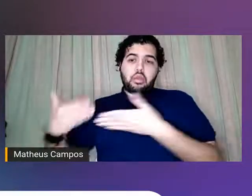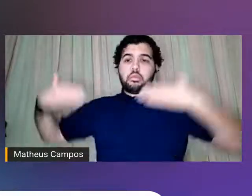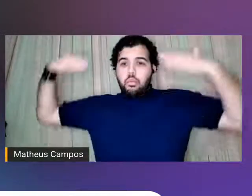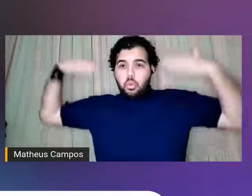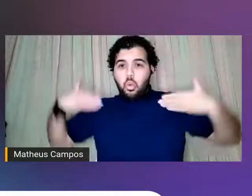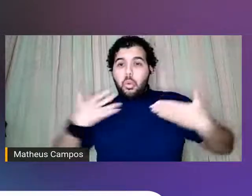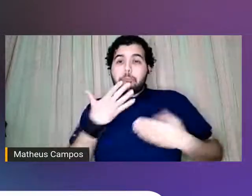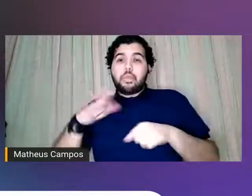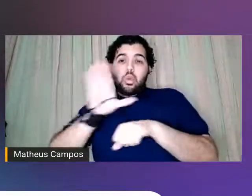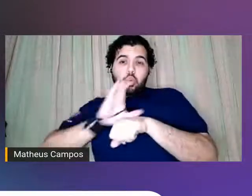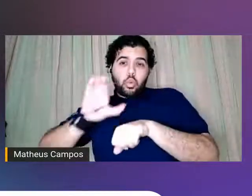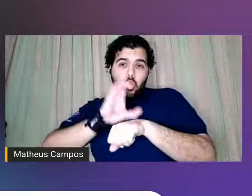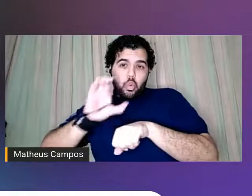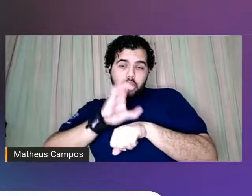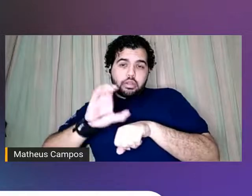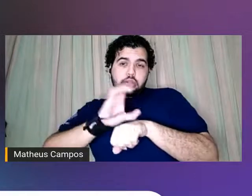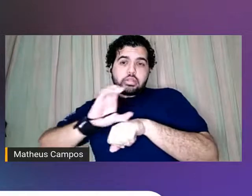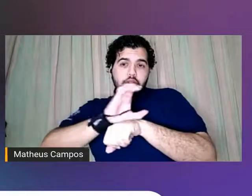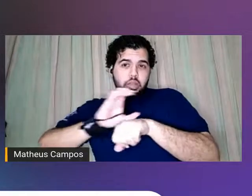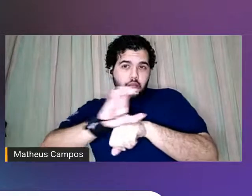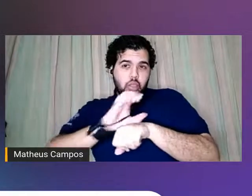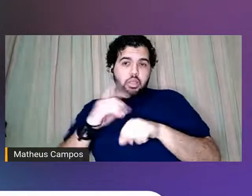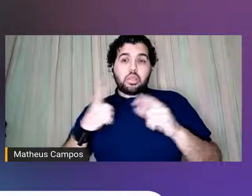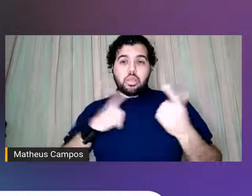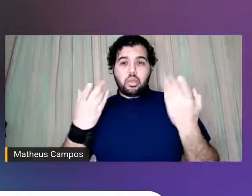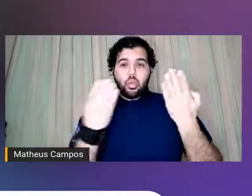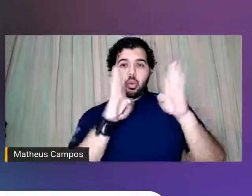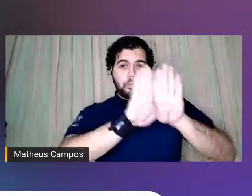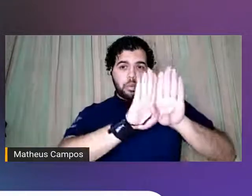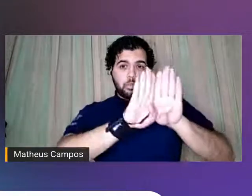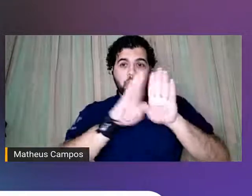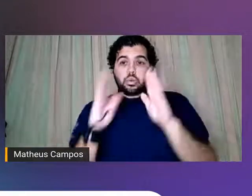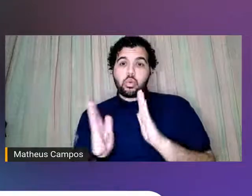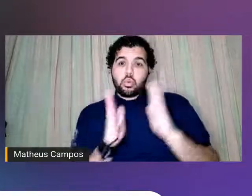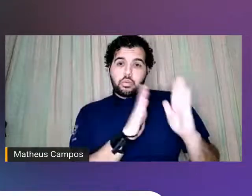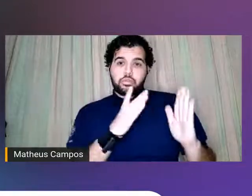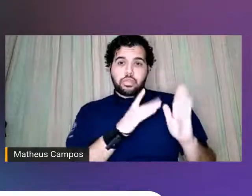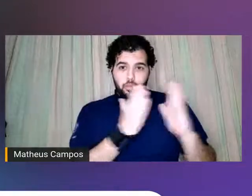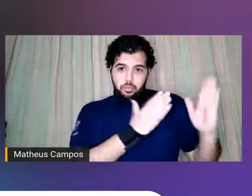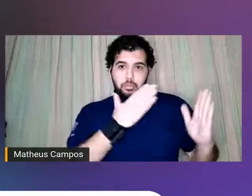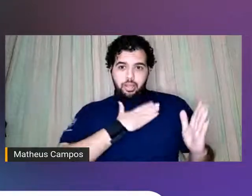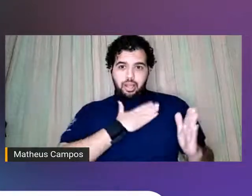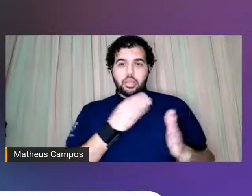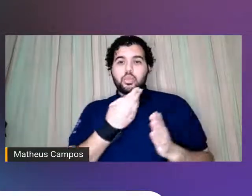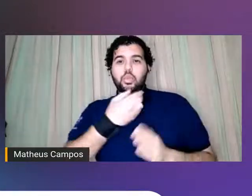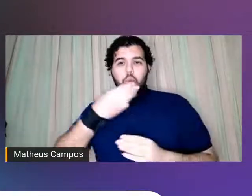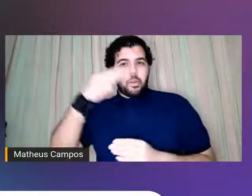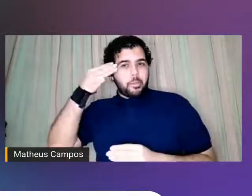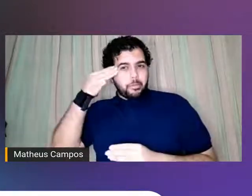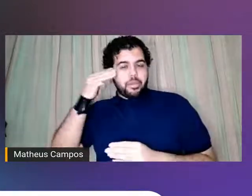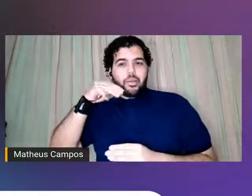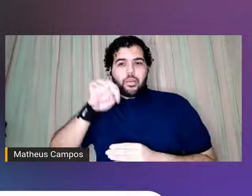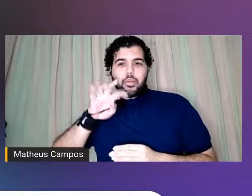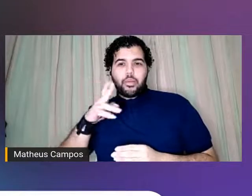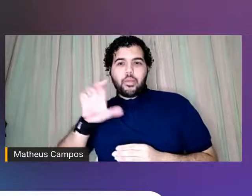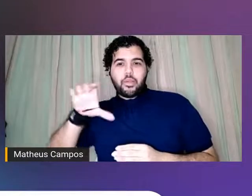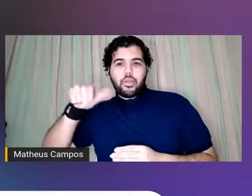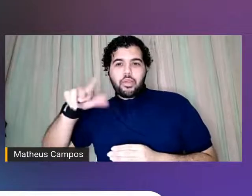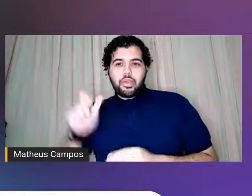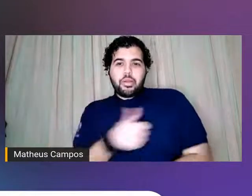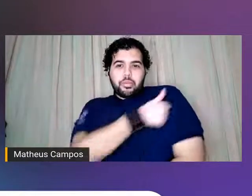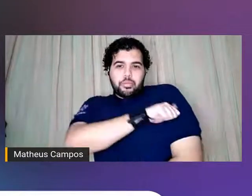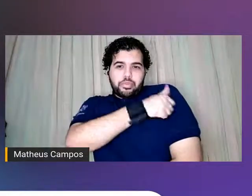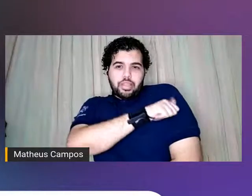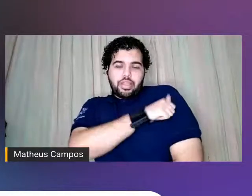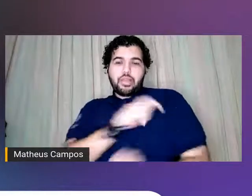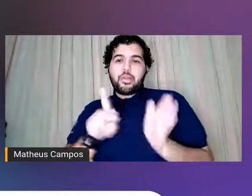uma porta. E ao meu lado tem o Matheus, Matheus Campos, lá do Rio de Janeiro, é nosso intérprete de